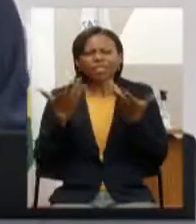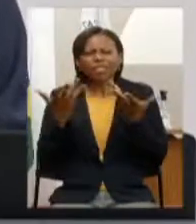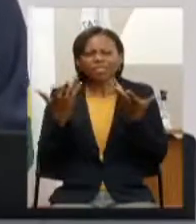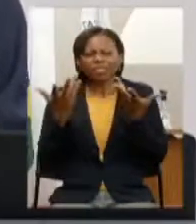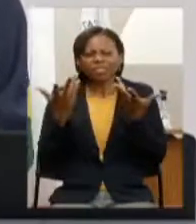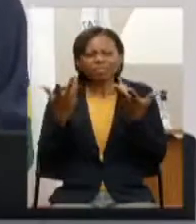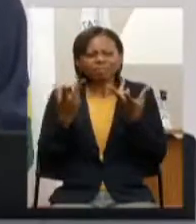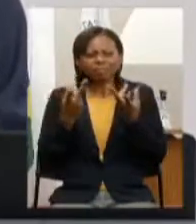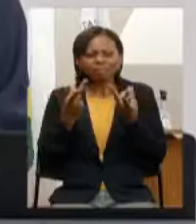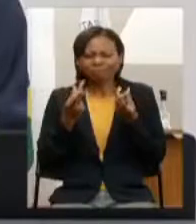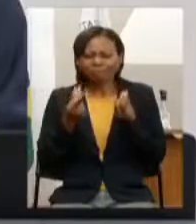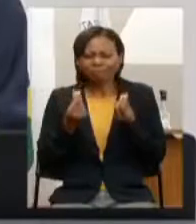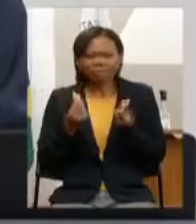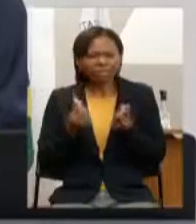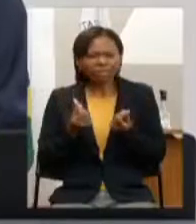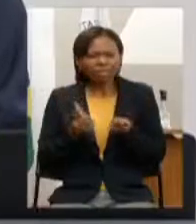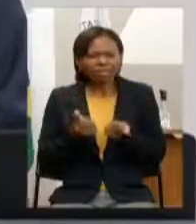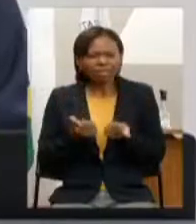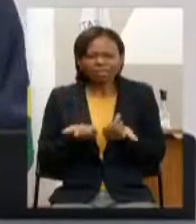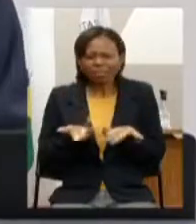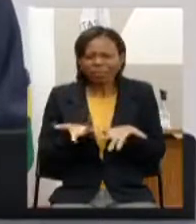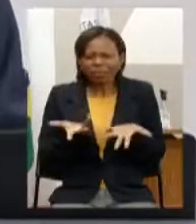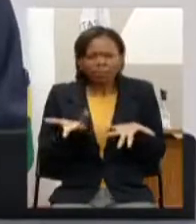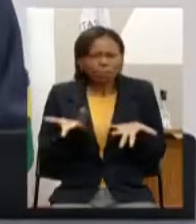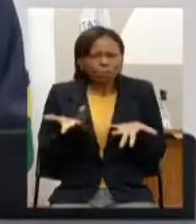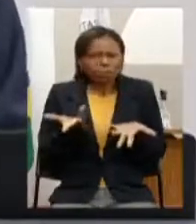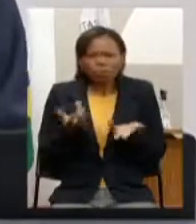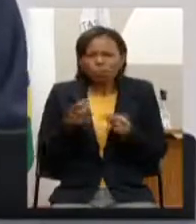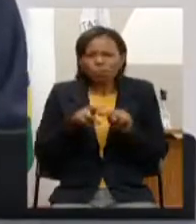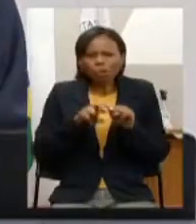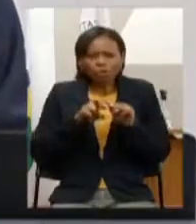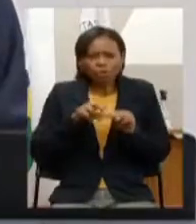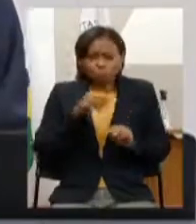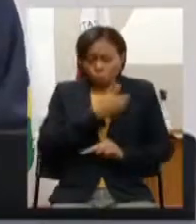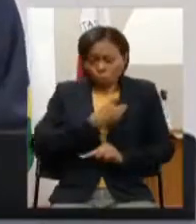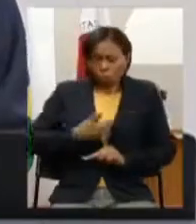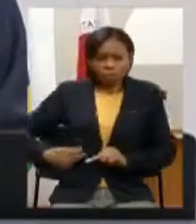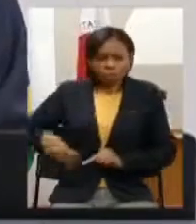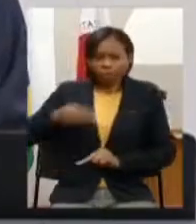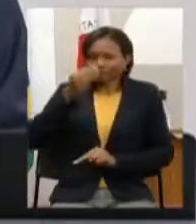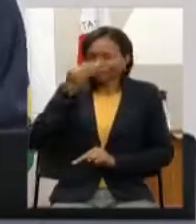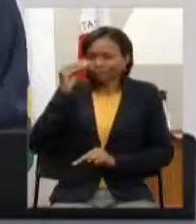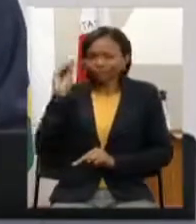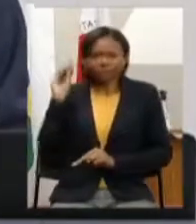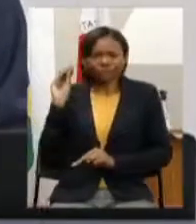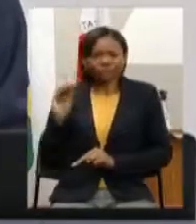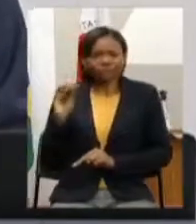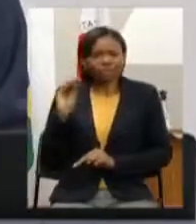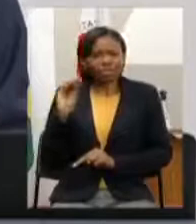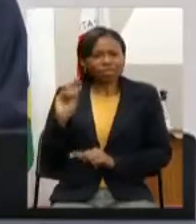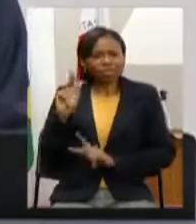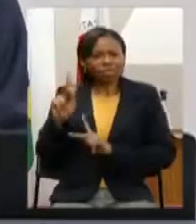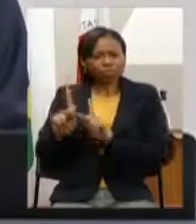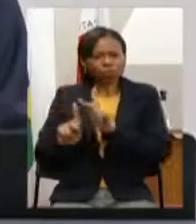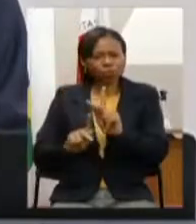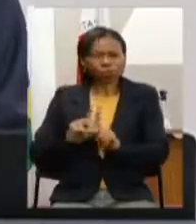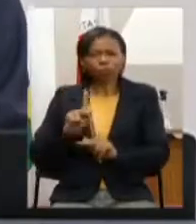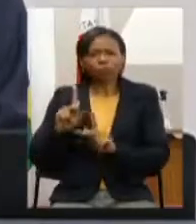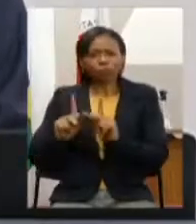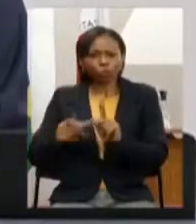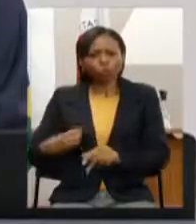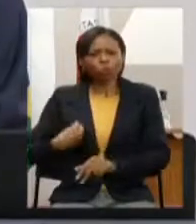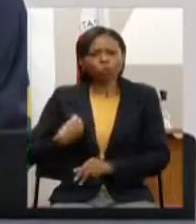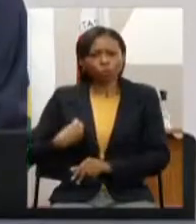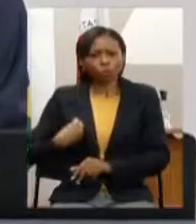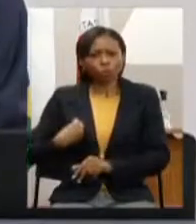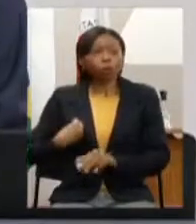com o descaso dos governos com a participação popular é